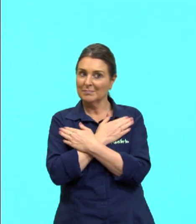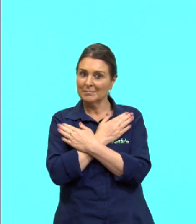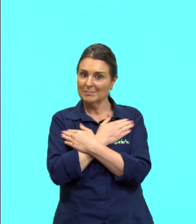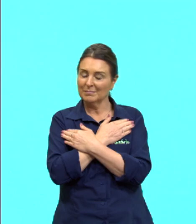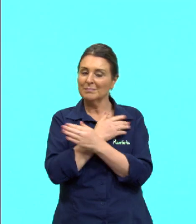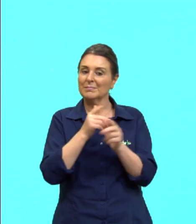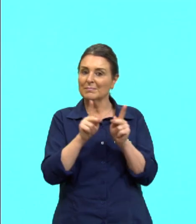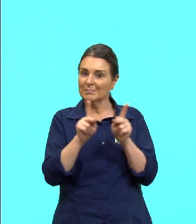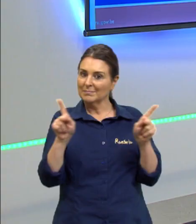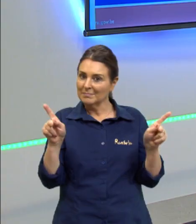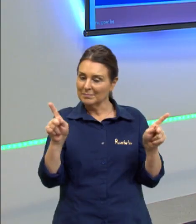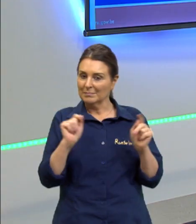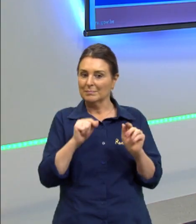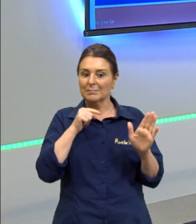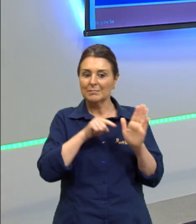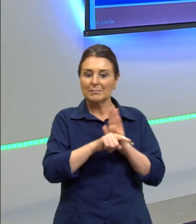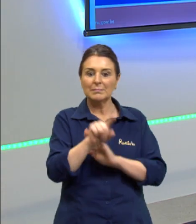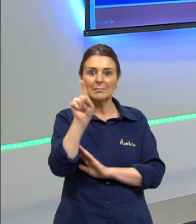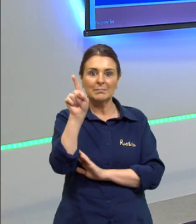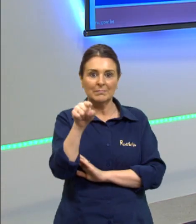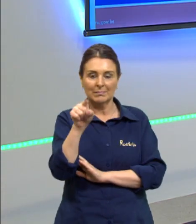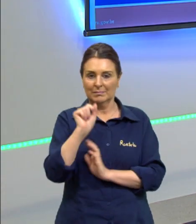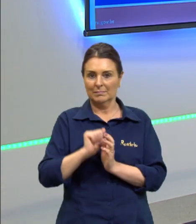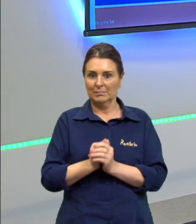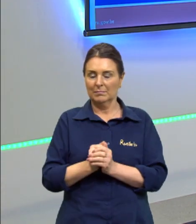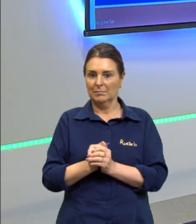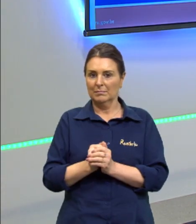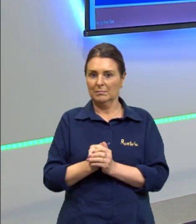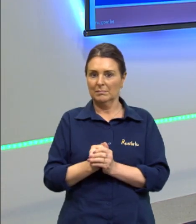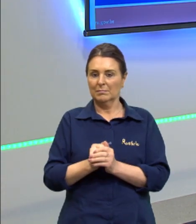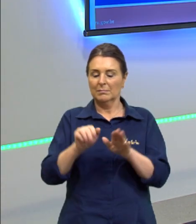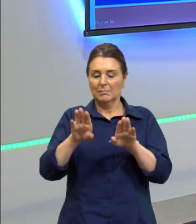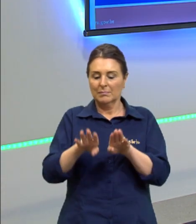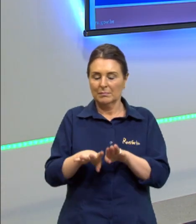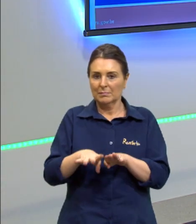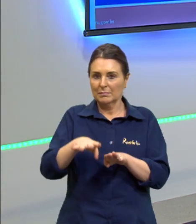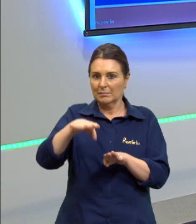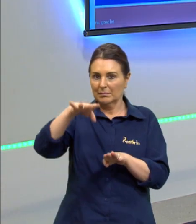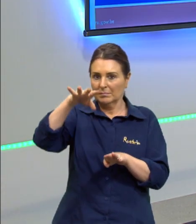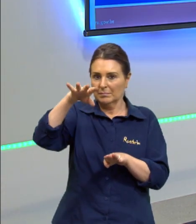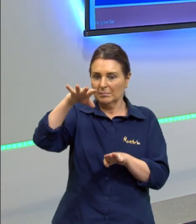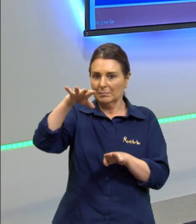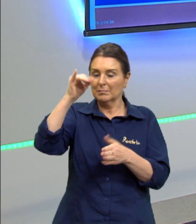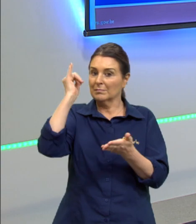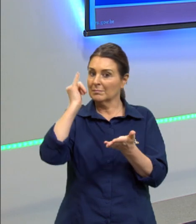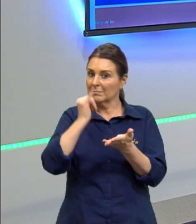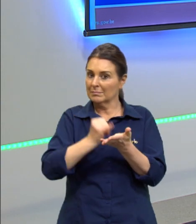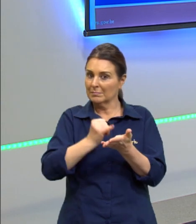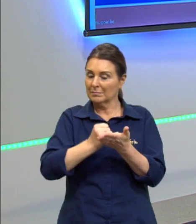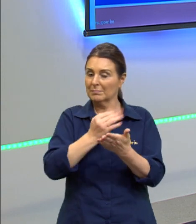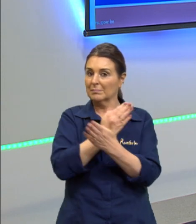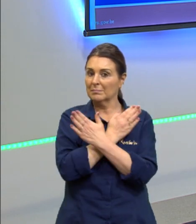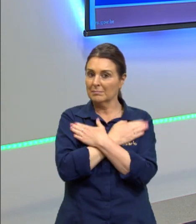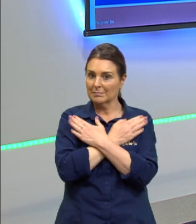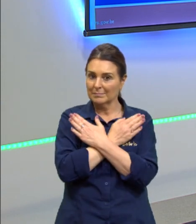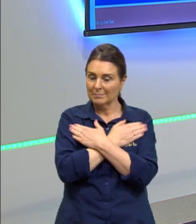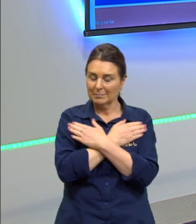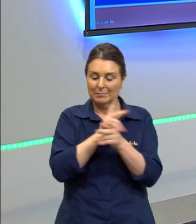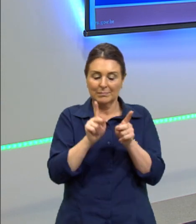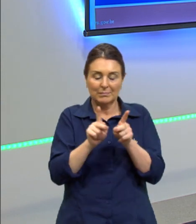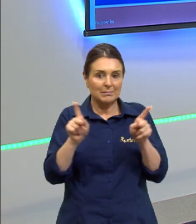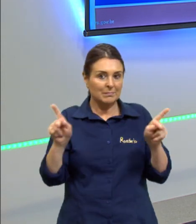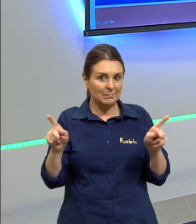A pergunta é, a mediana dessa taxa de desemprego no